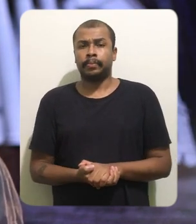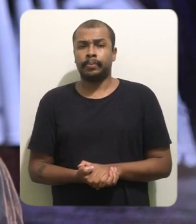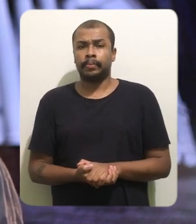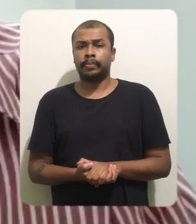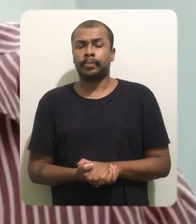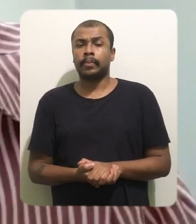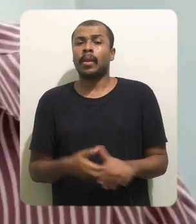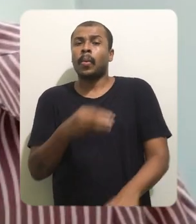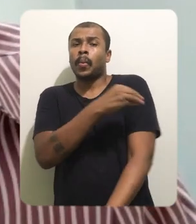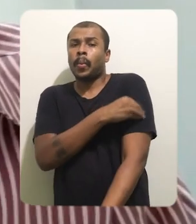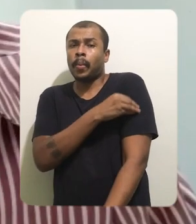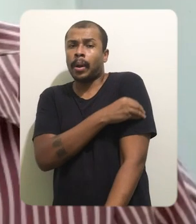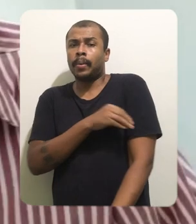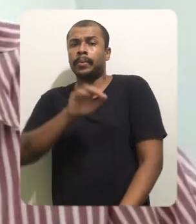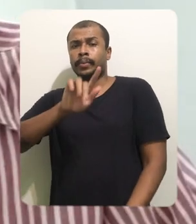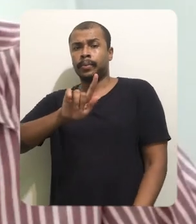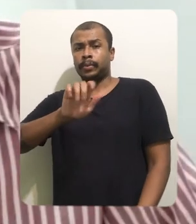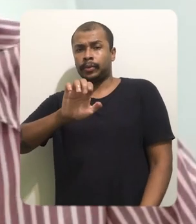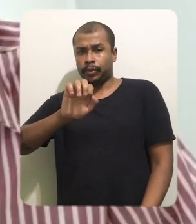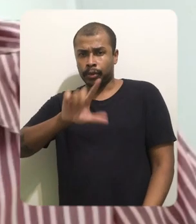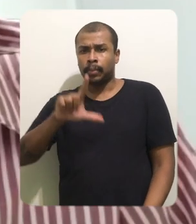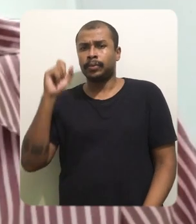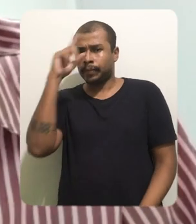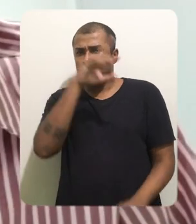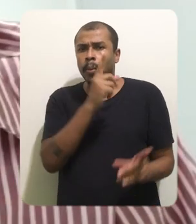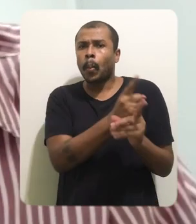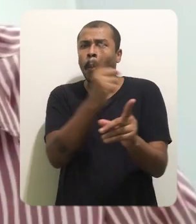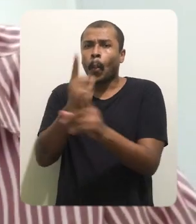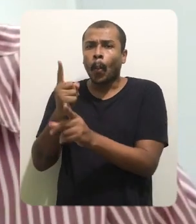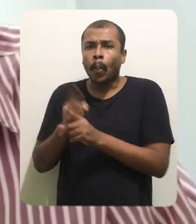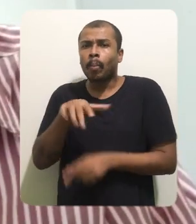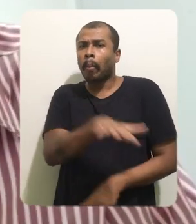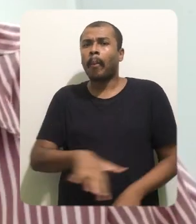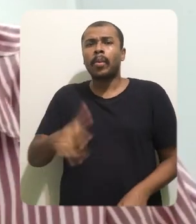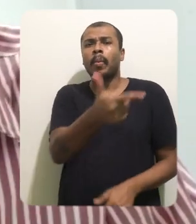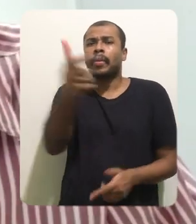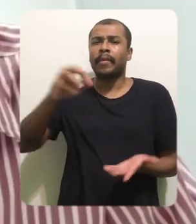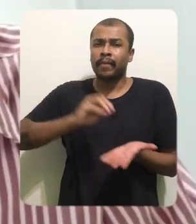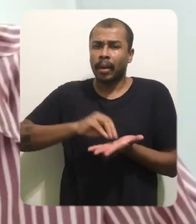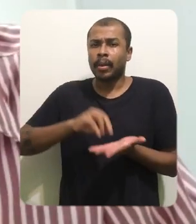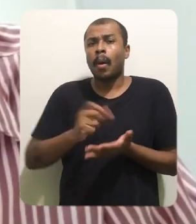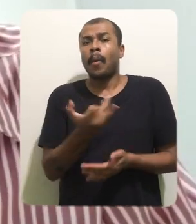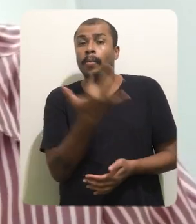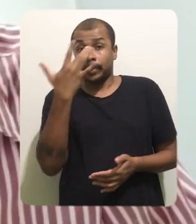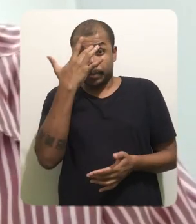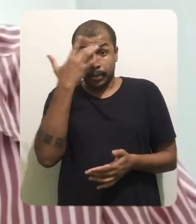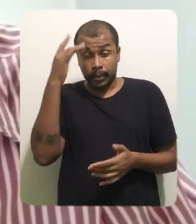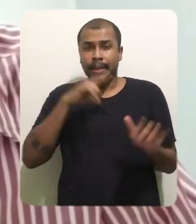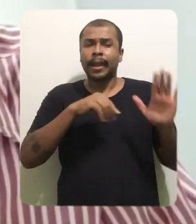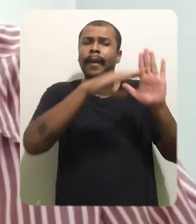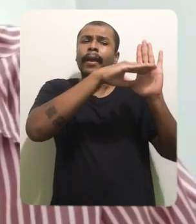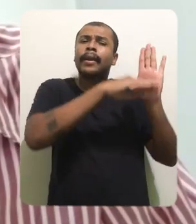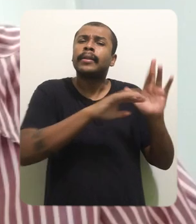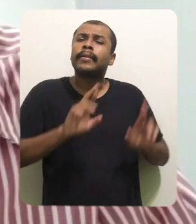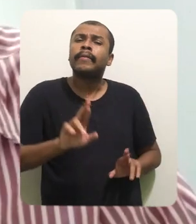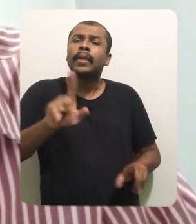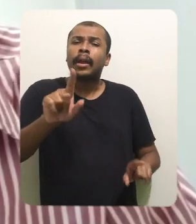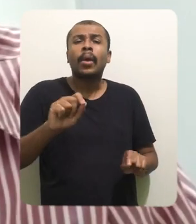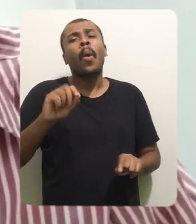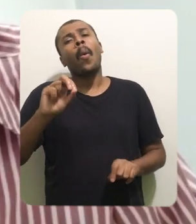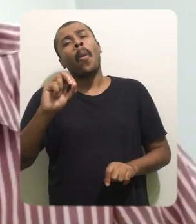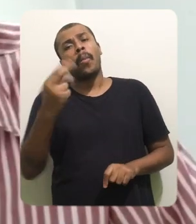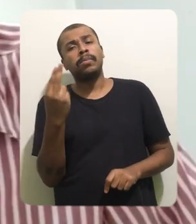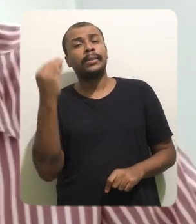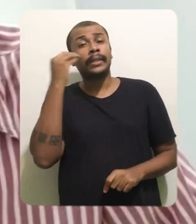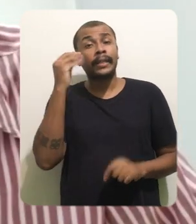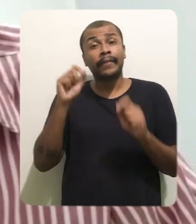líquida. Como o álcool gel virou artigo raro nas farmácias, as pessoas têm se deparado com algumas receitas alternativas